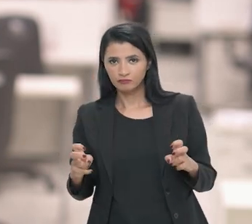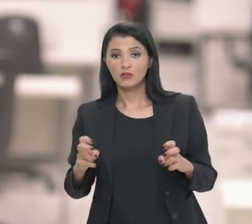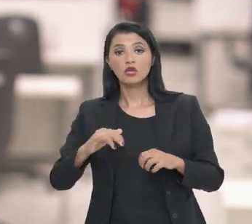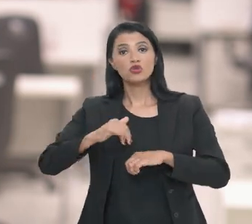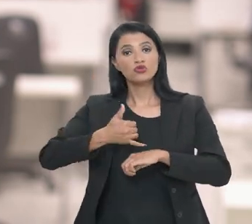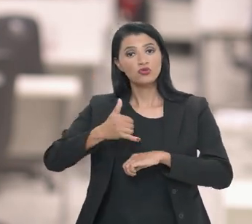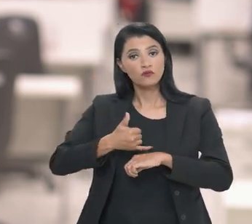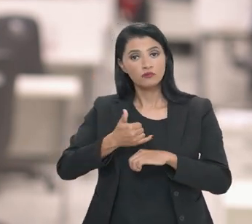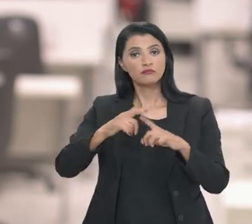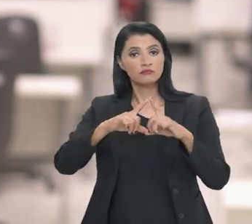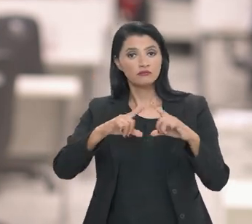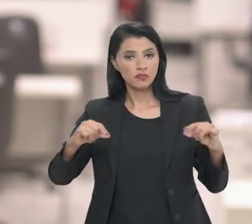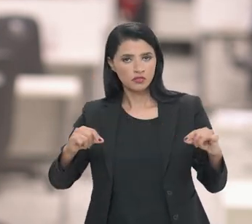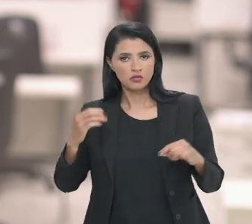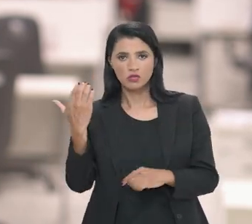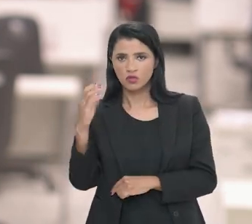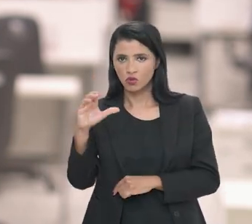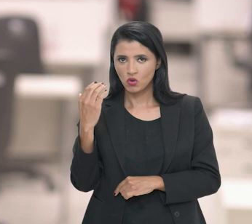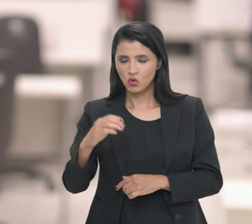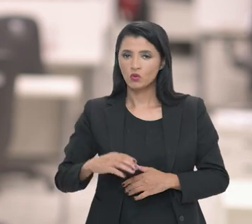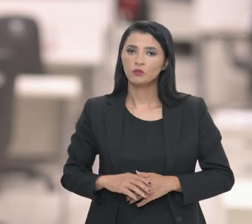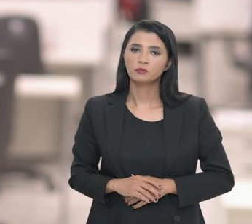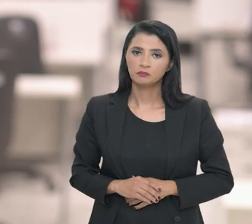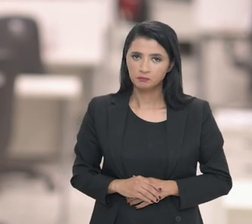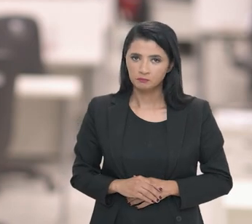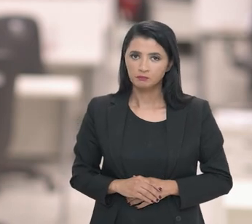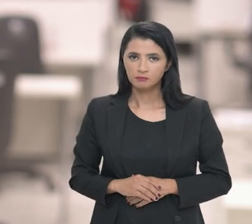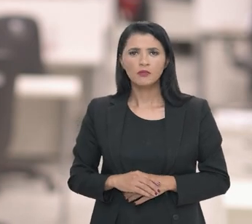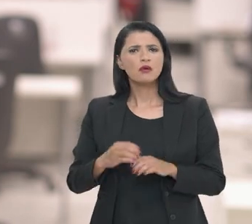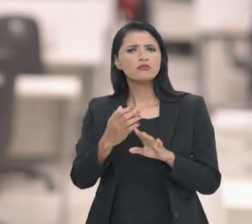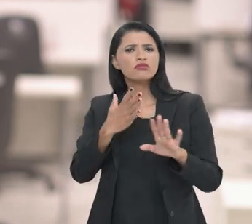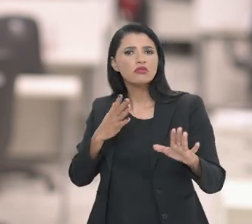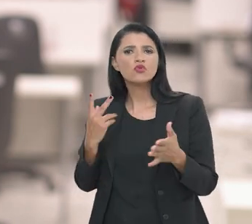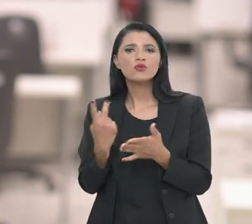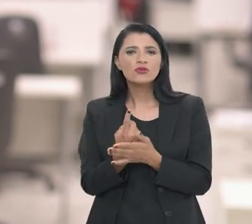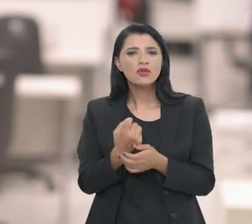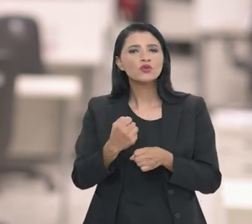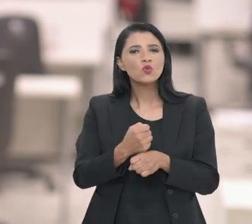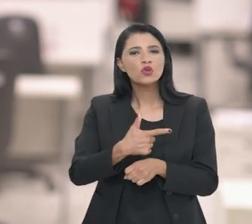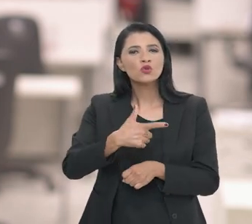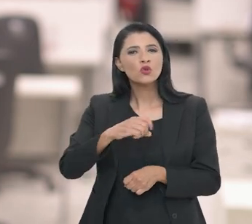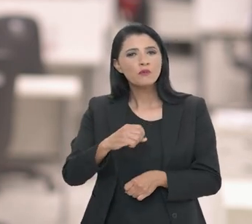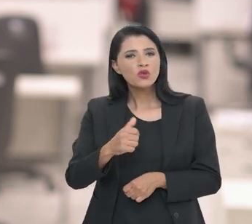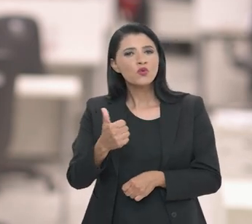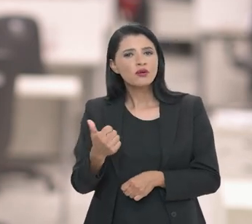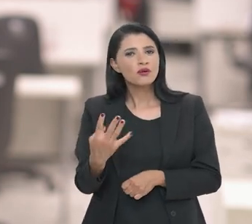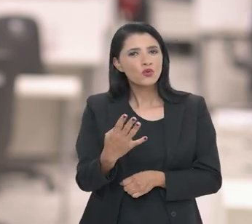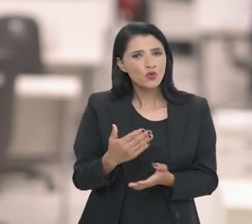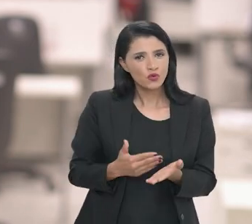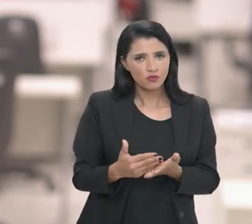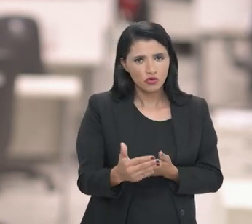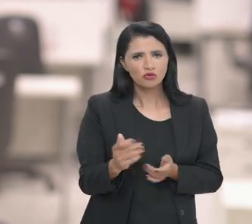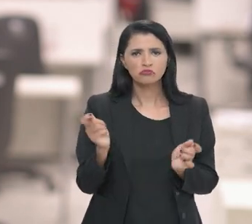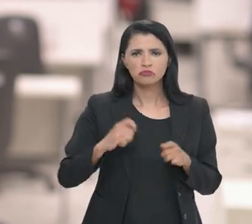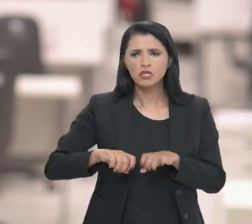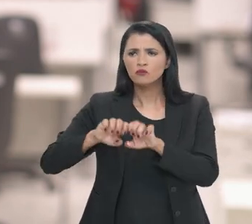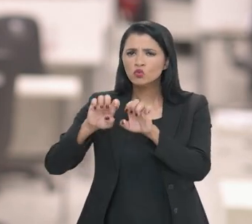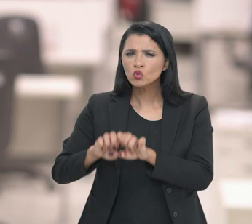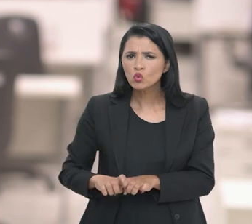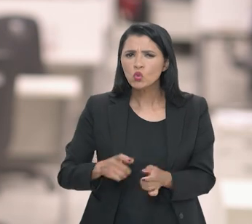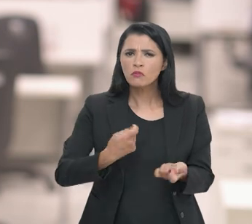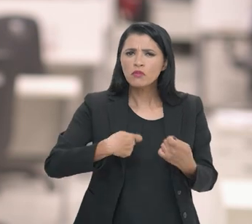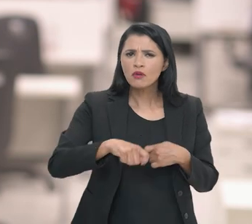Florianópolis, Joinville, Brasília e Niterói. O ranking é realizado desde 2014 e considera